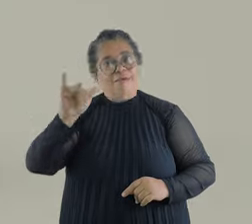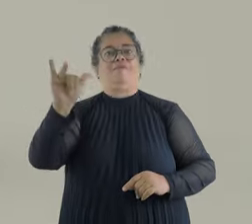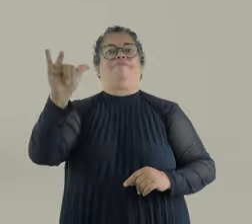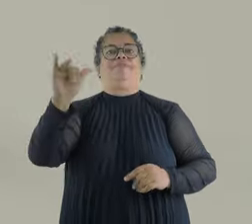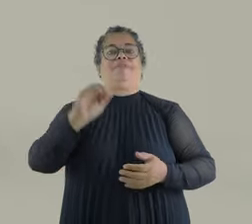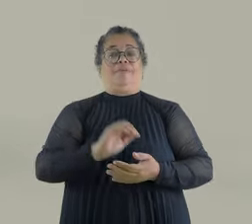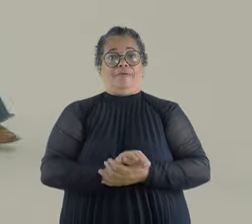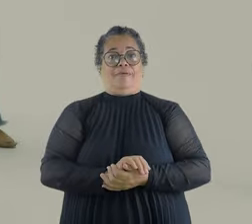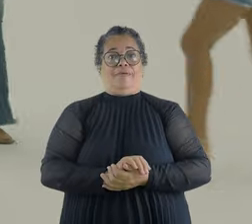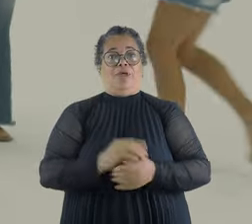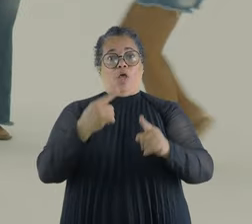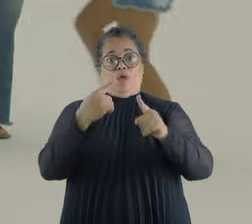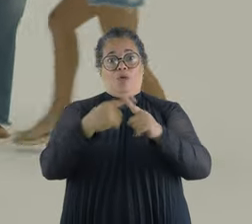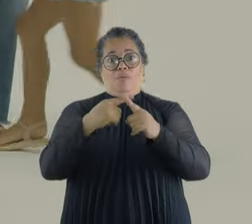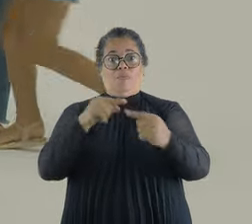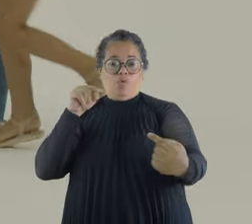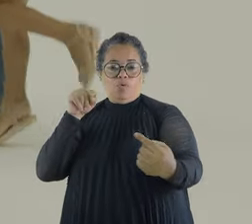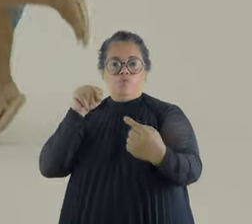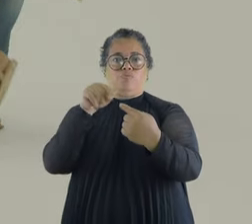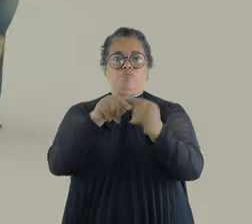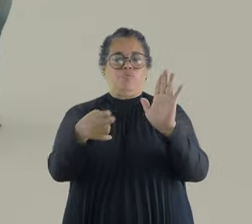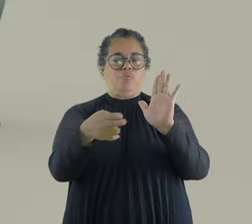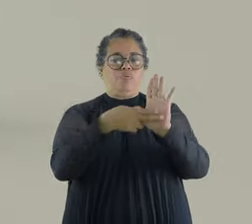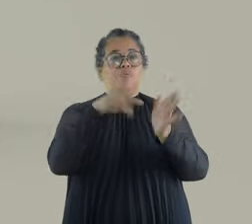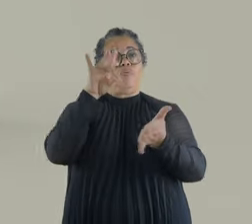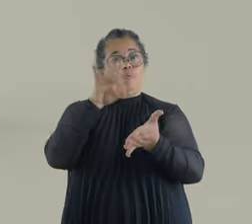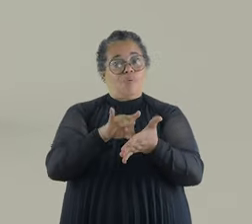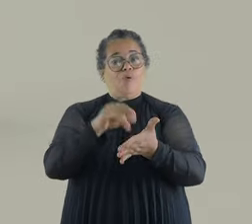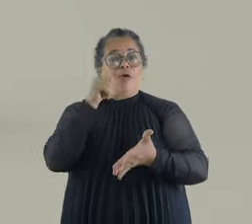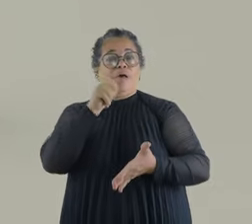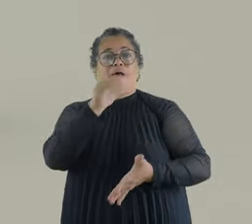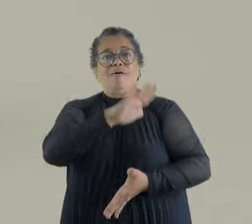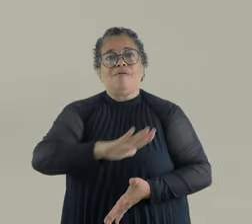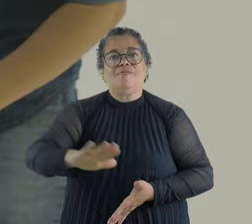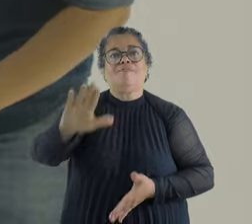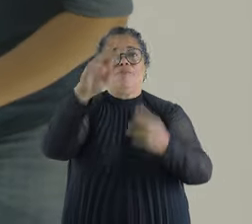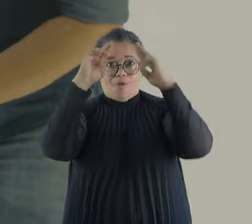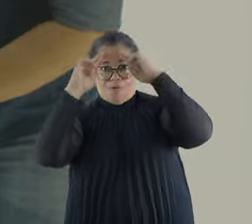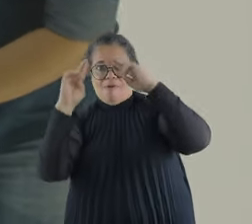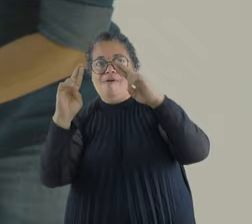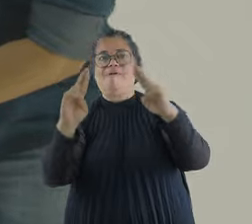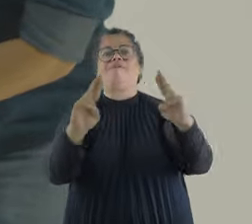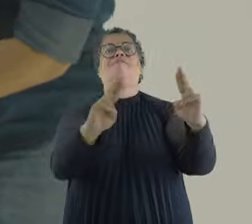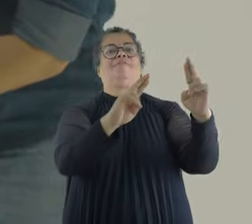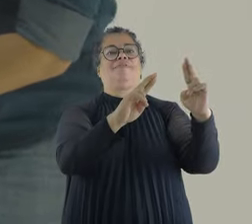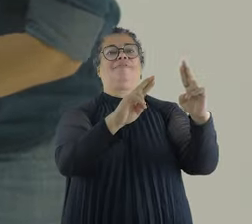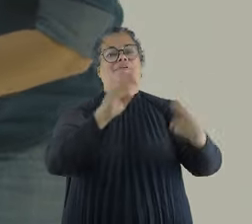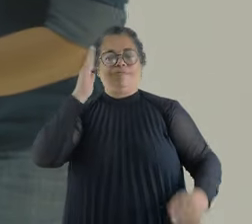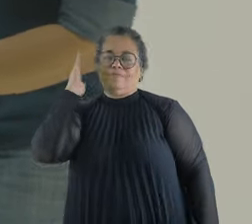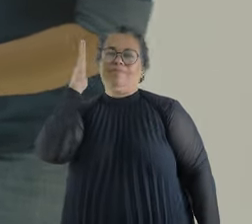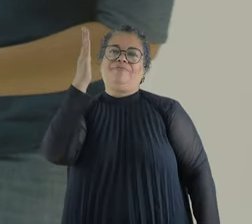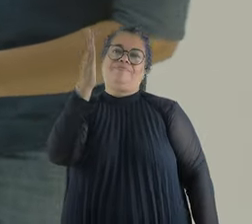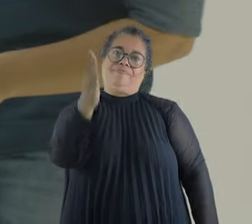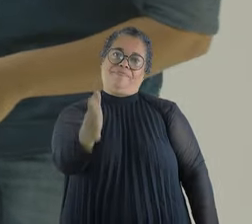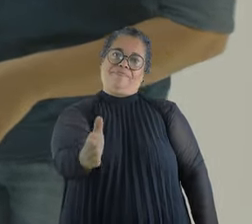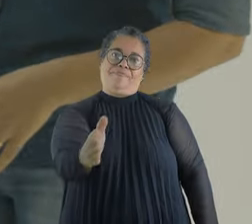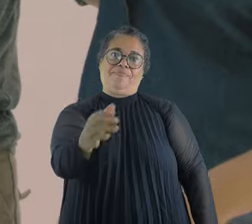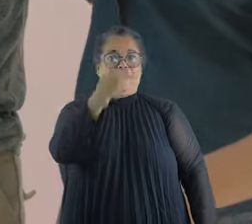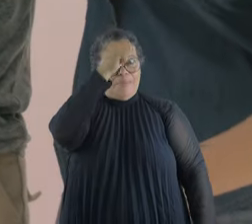vulnerabilidade. O que a gente quer mesmo é que todas as mulheres se sintam respeitadas. Todo dia.